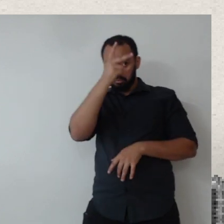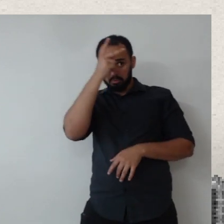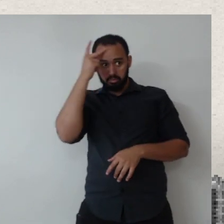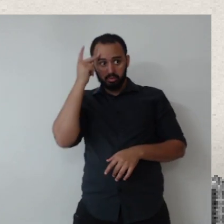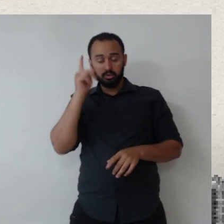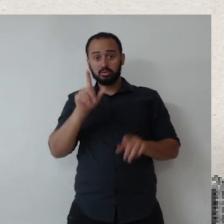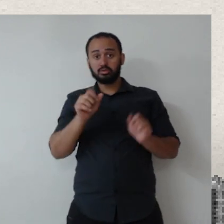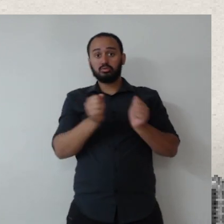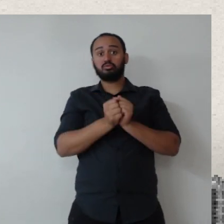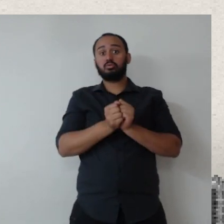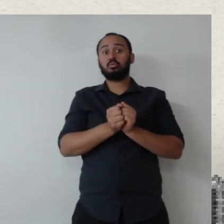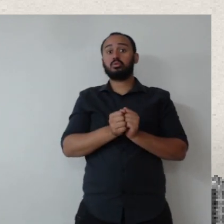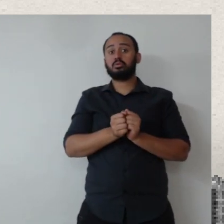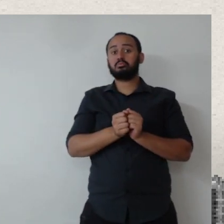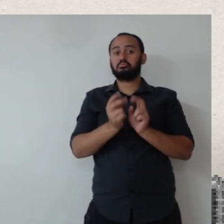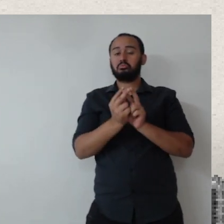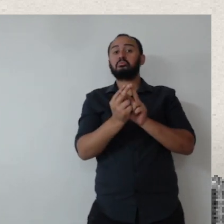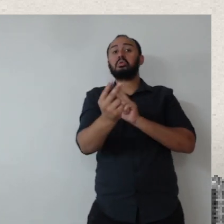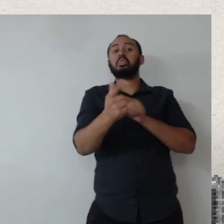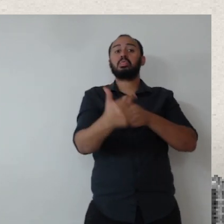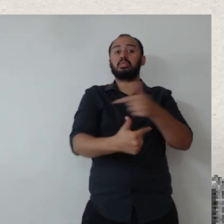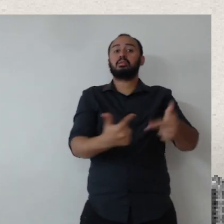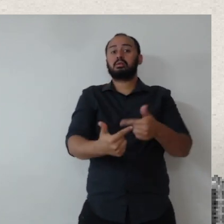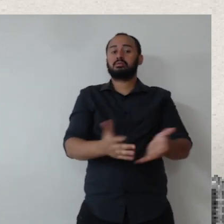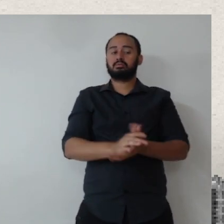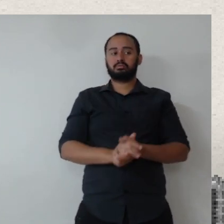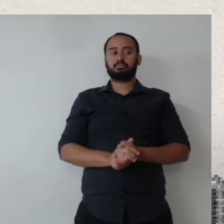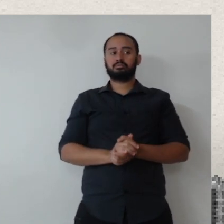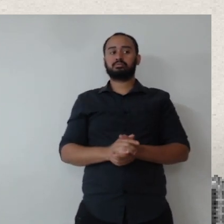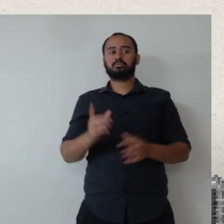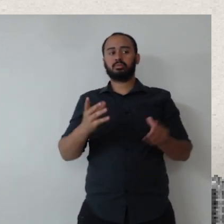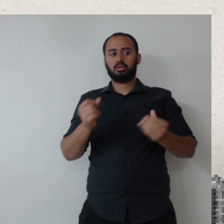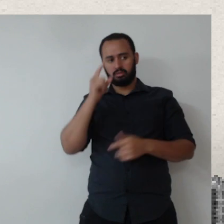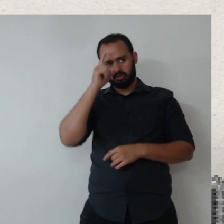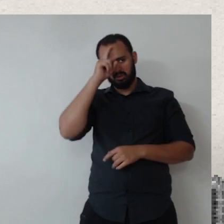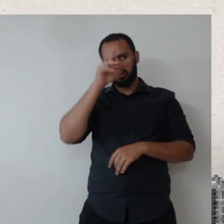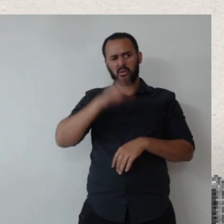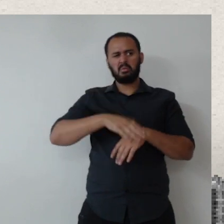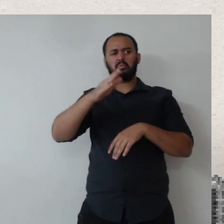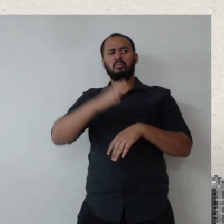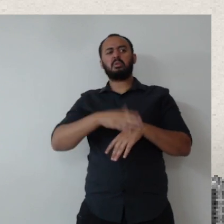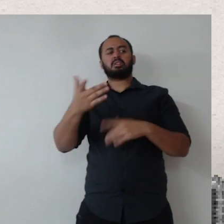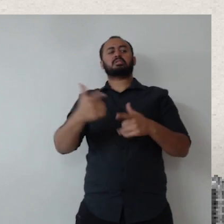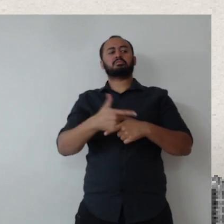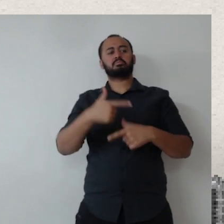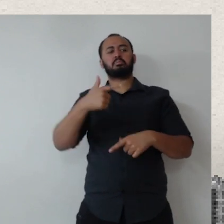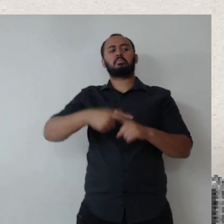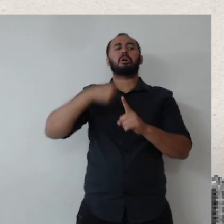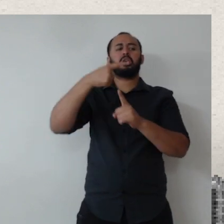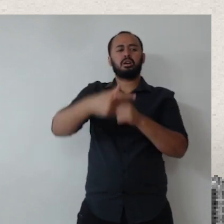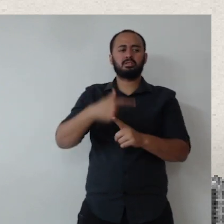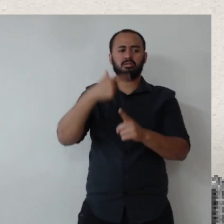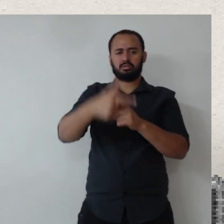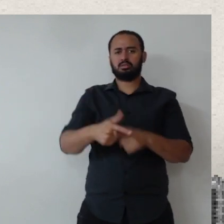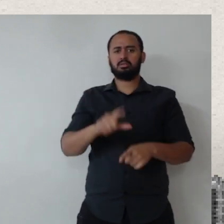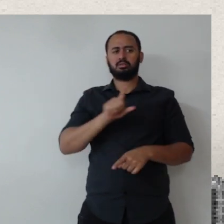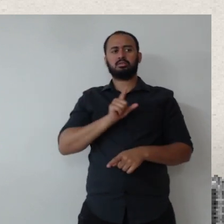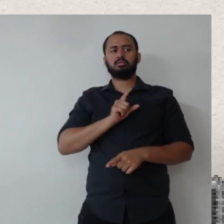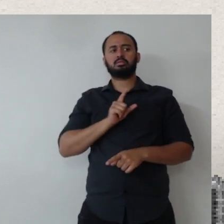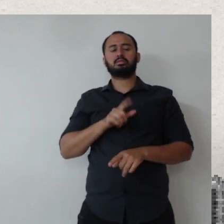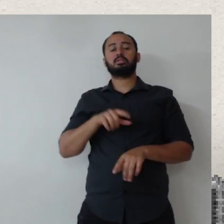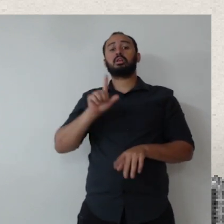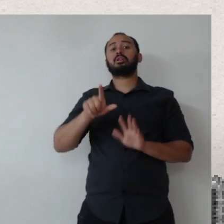ainda mais com o teletrabalho, então, assim, tem dificuldade cada vez mais, então, assim, realmente o envolvimento está muito